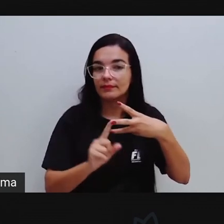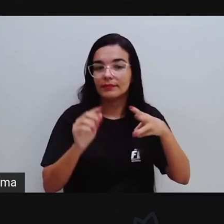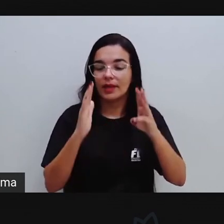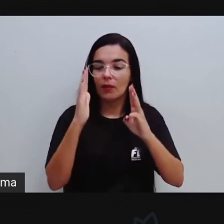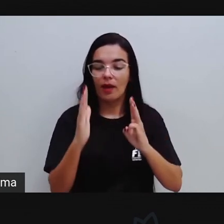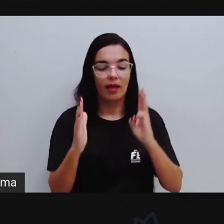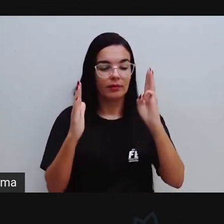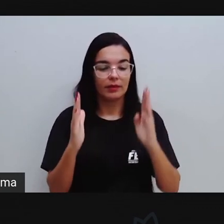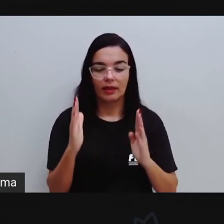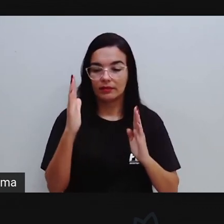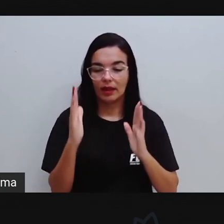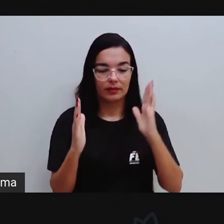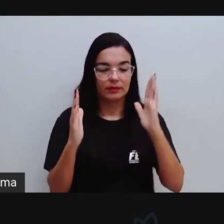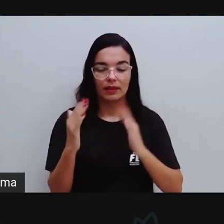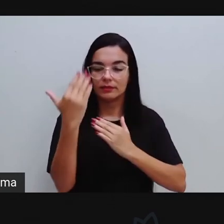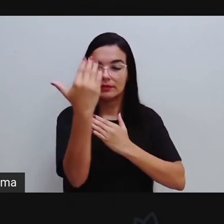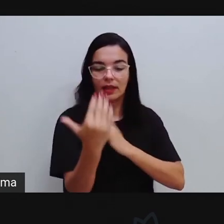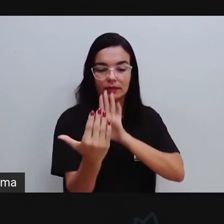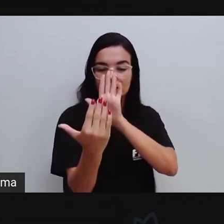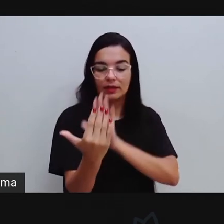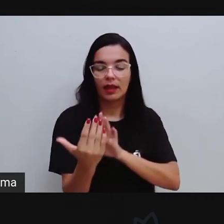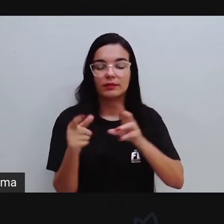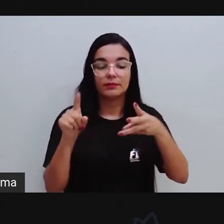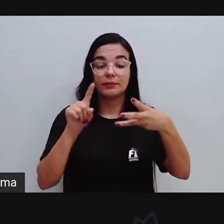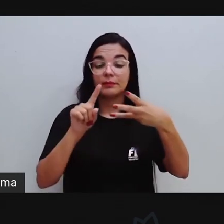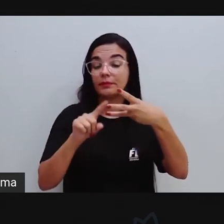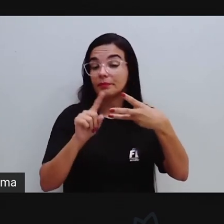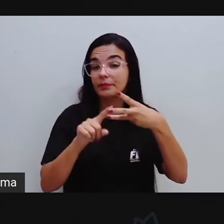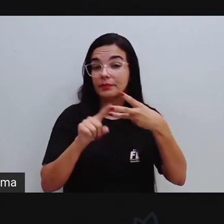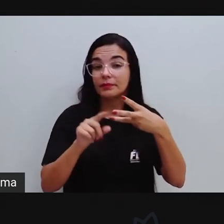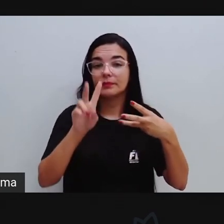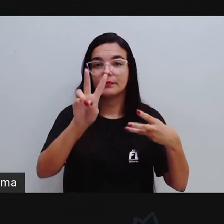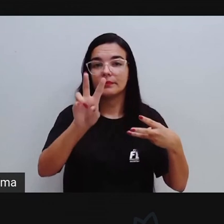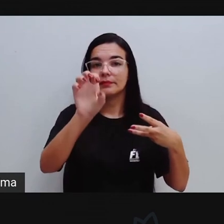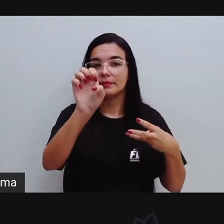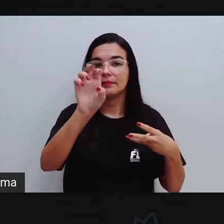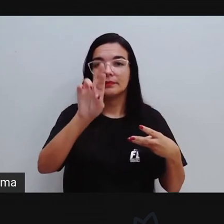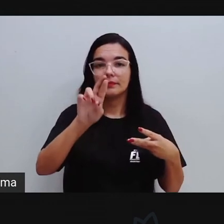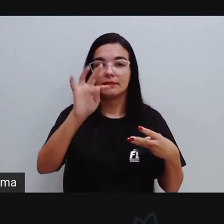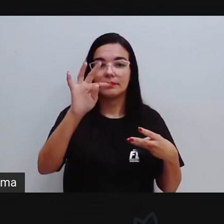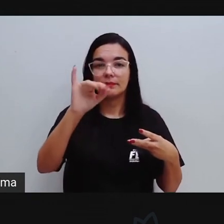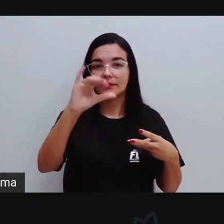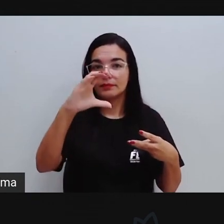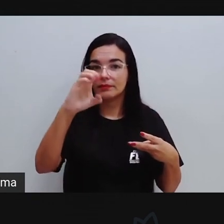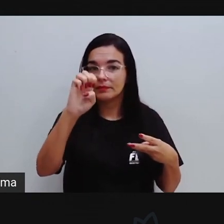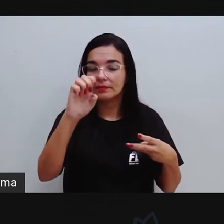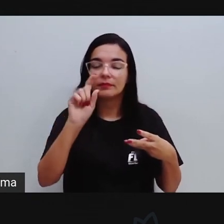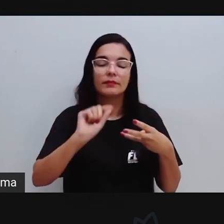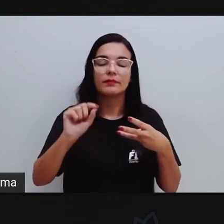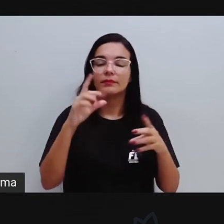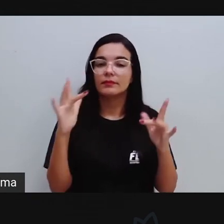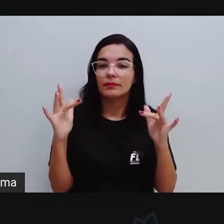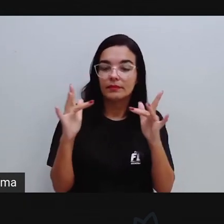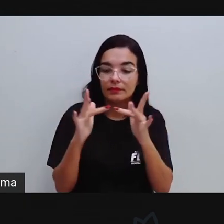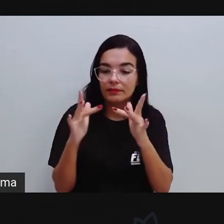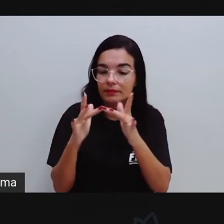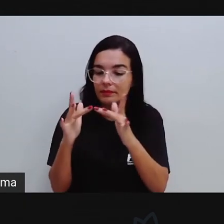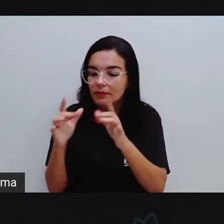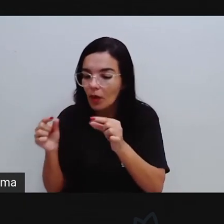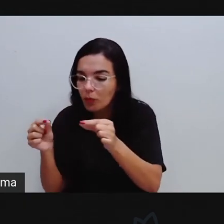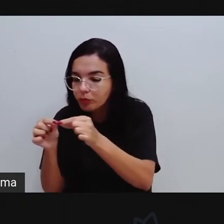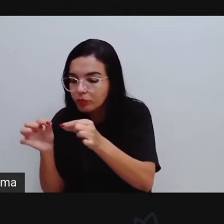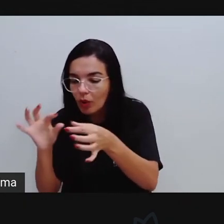dele. Vai apresentar veste, que é o encontro das arestas,